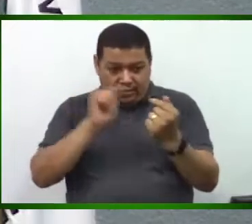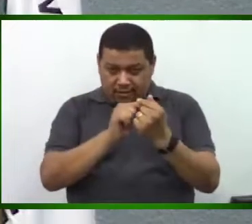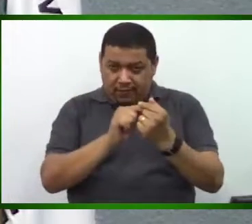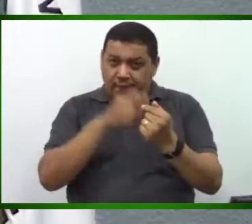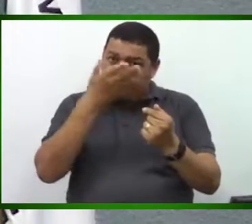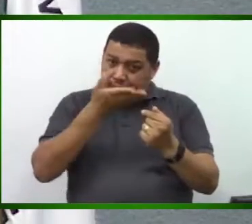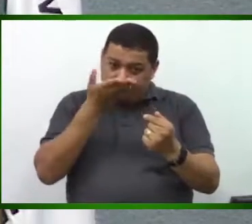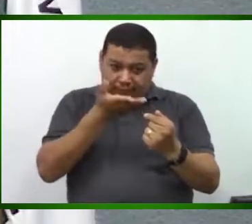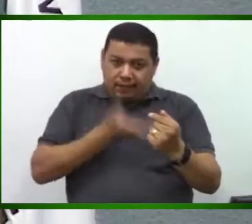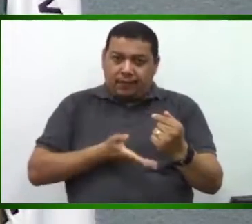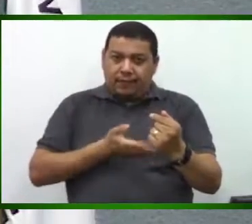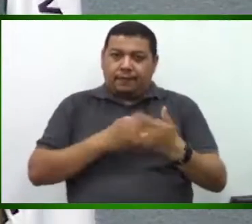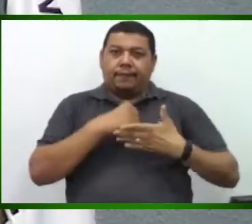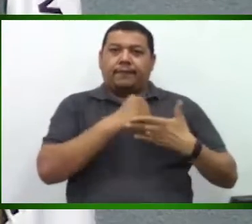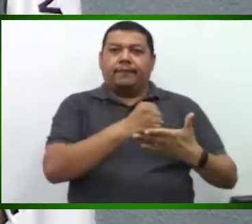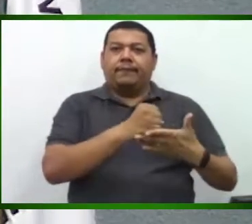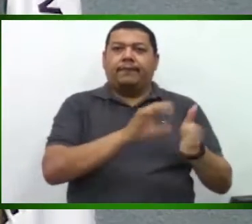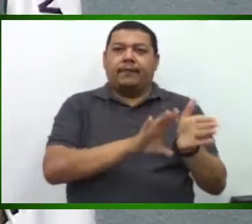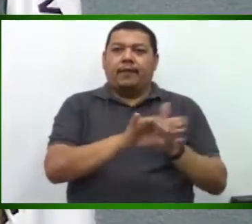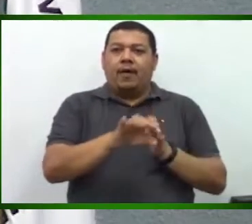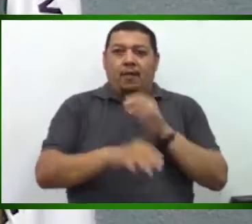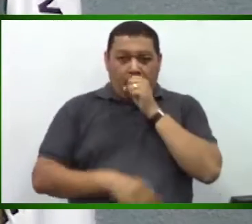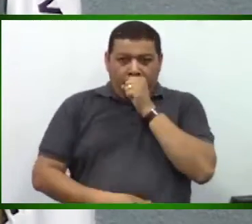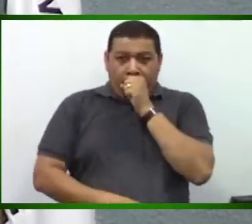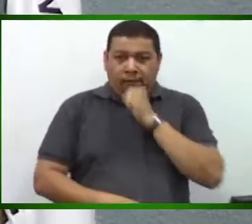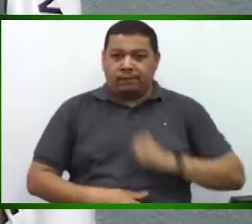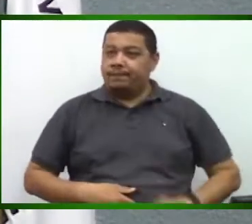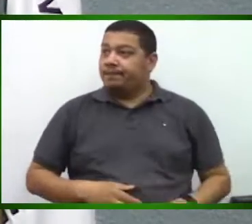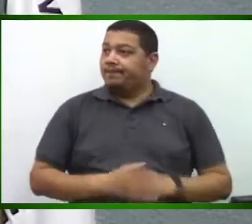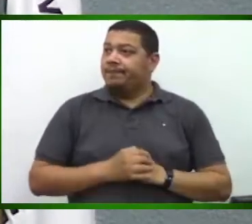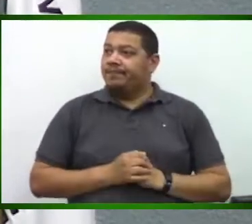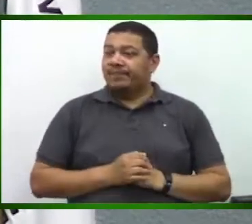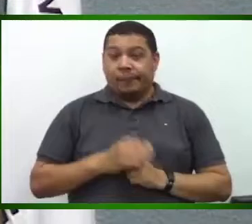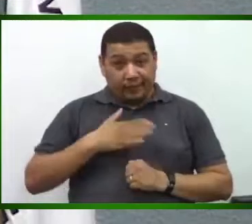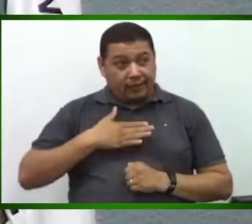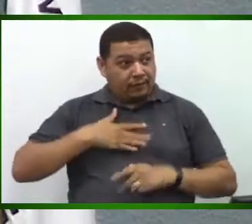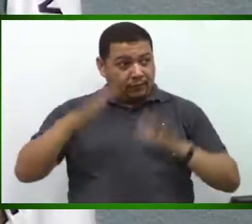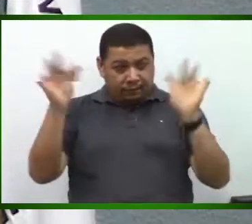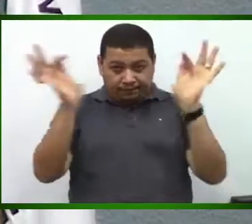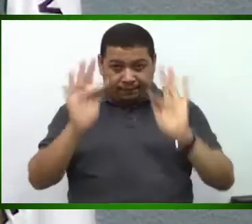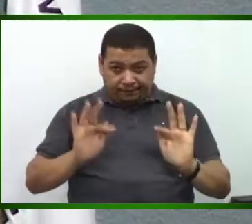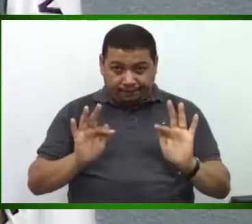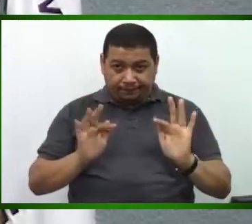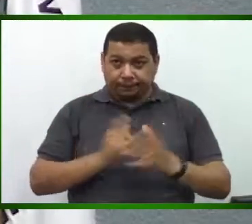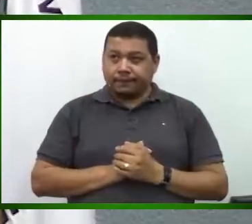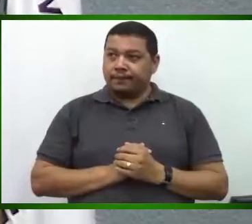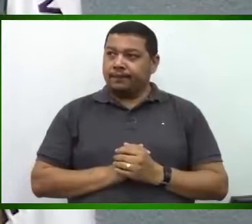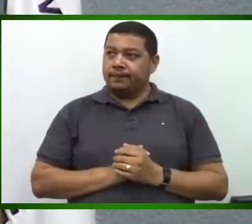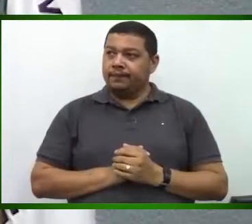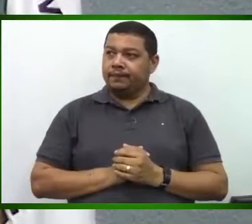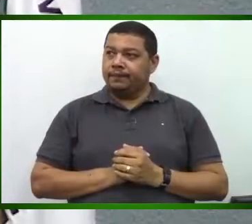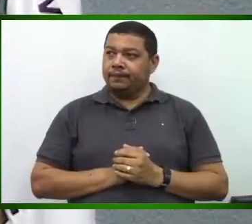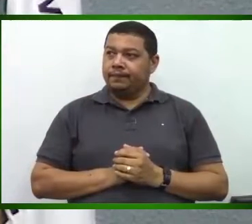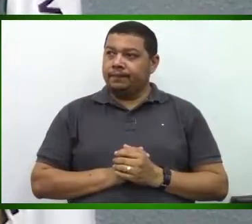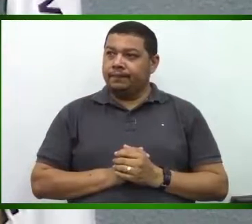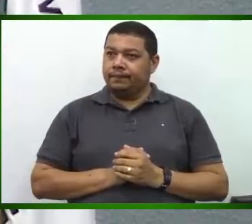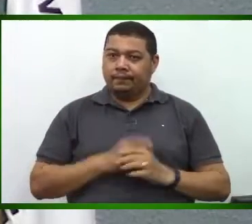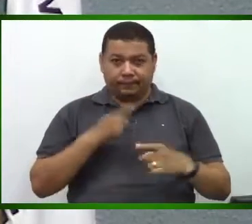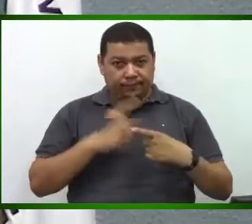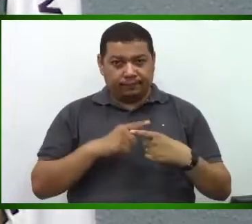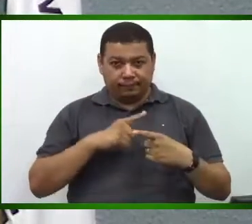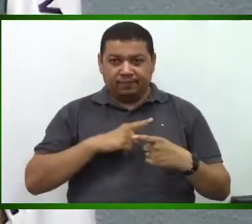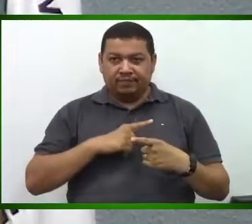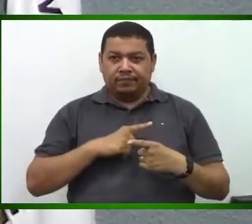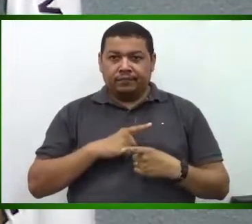contemplar o nosso município. Então eu fico feliz com essa situação.